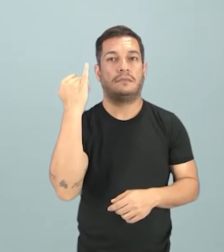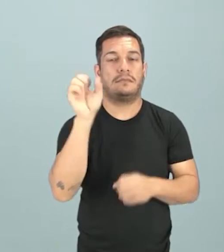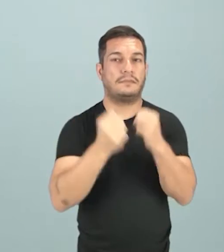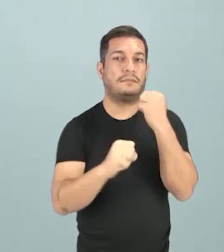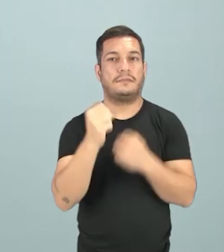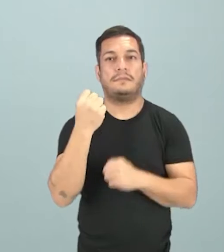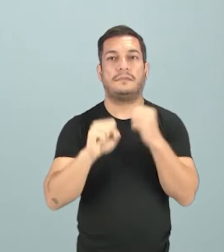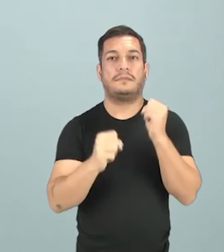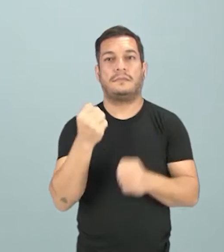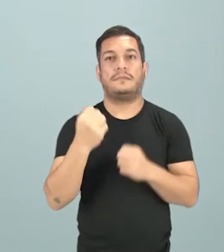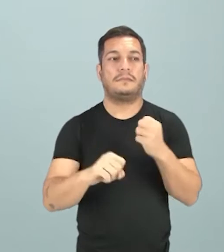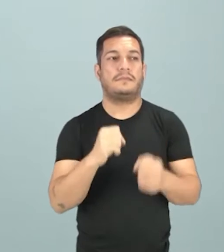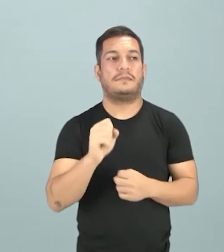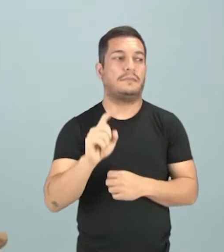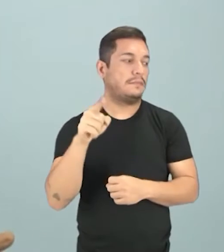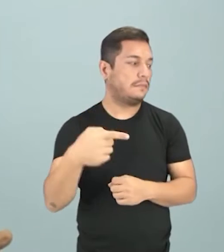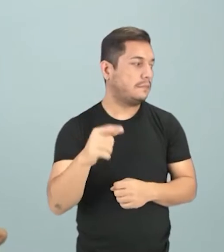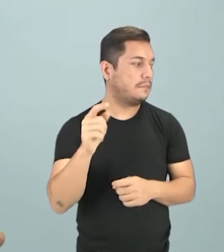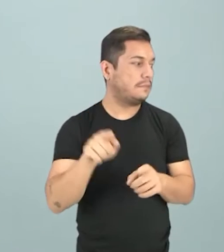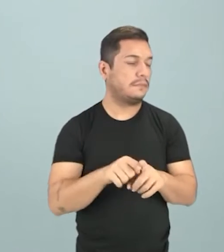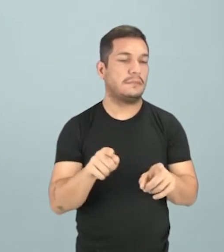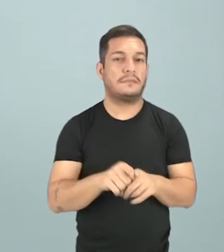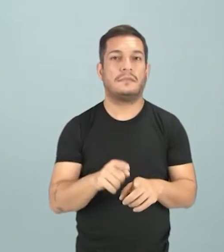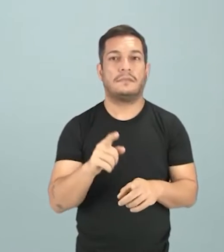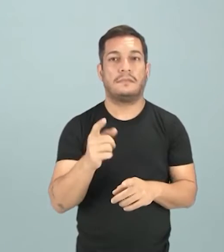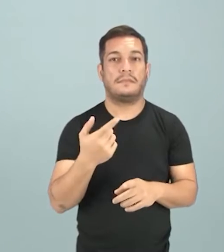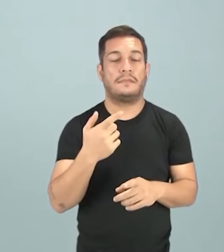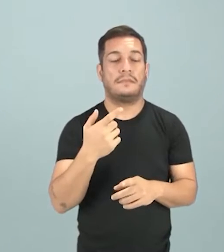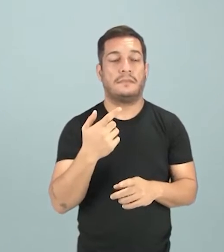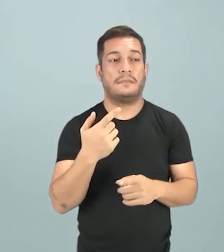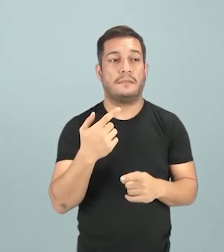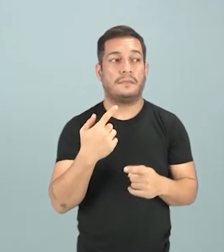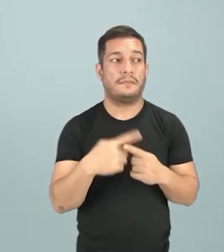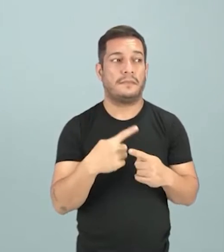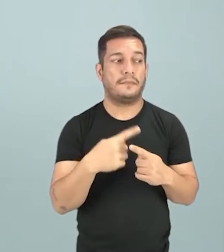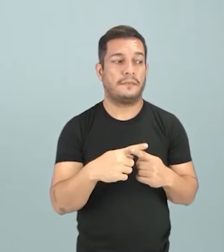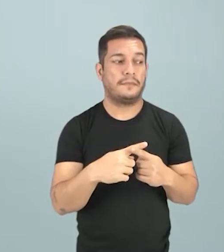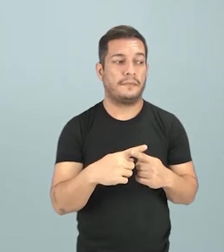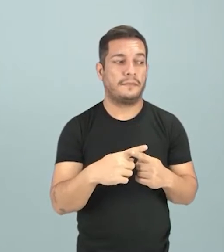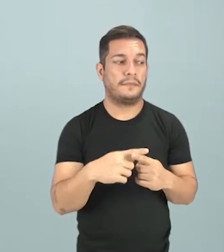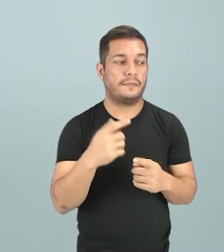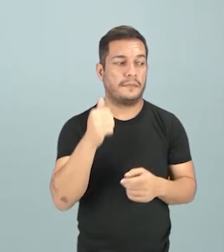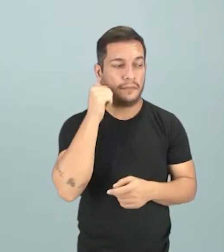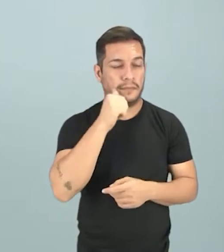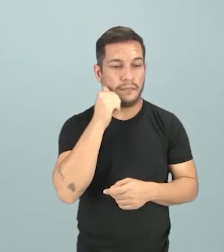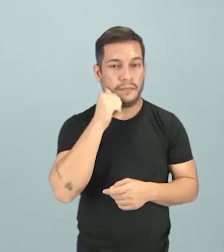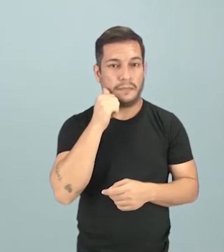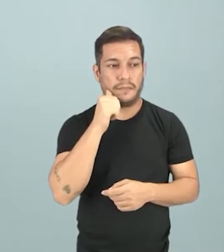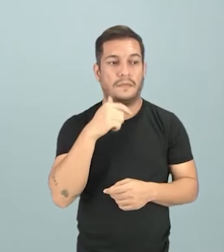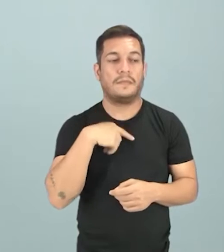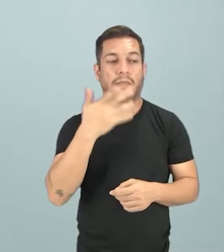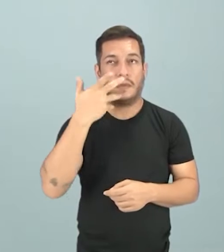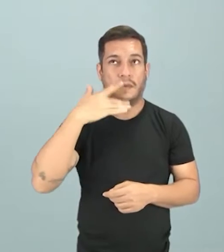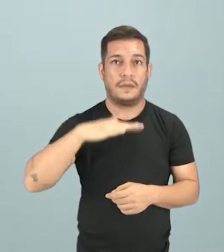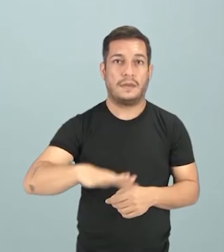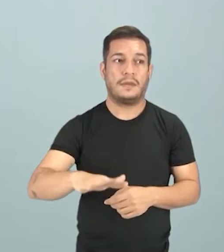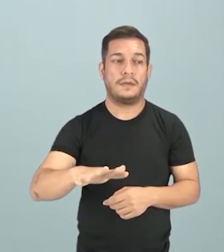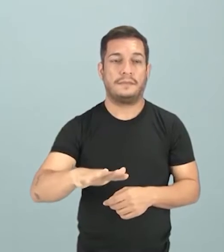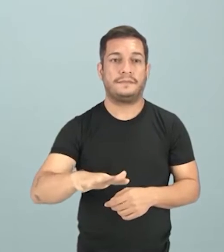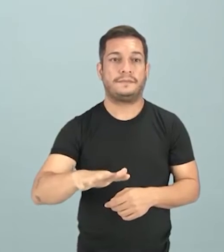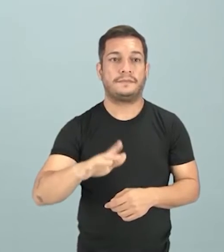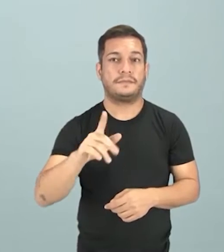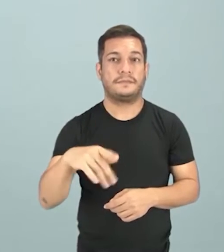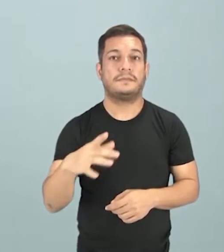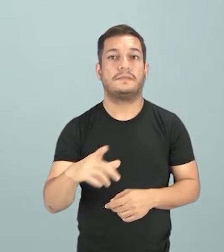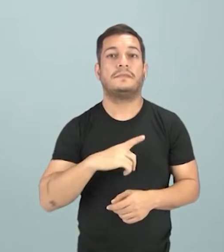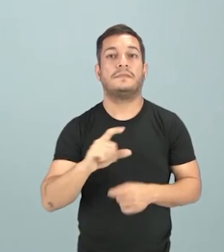fábricas e depois para as indústrias. Por quê? Porque tanto a mulher como a criança, eles